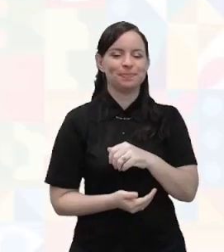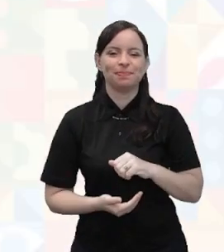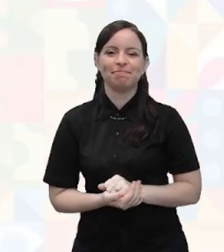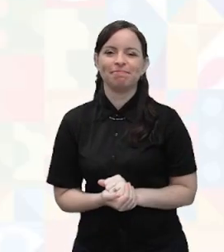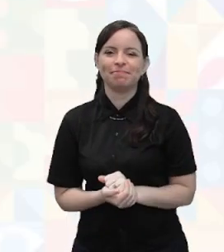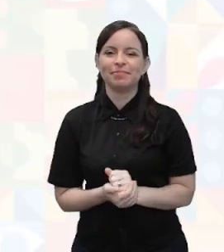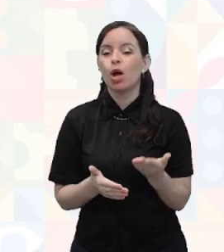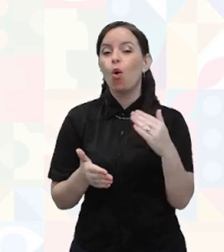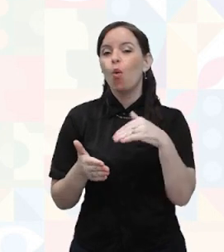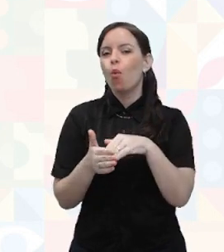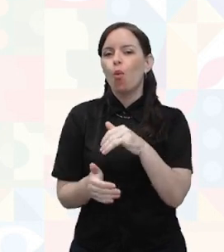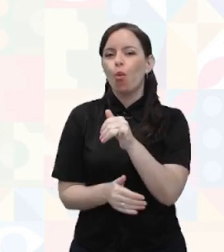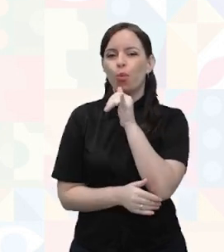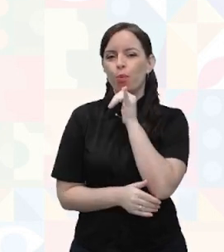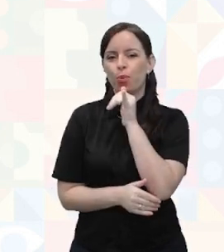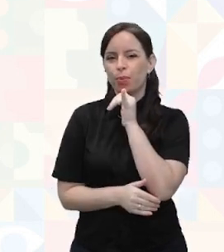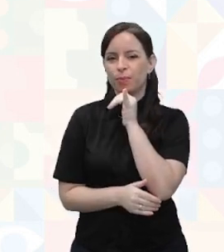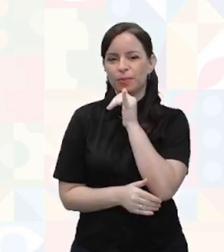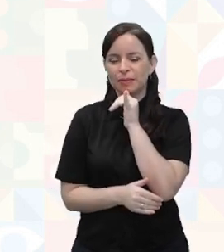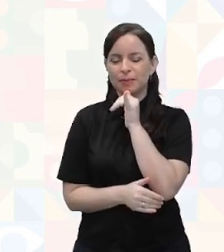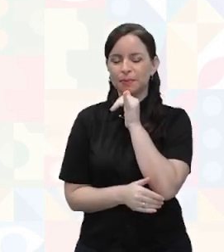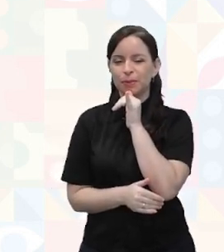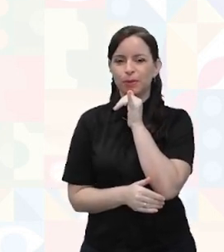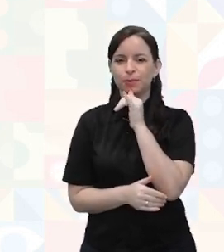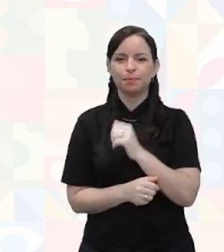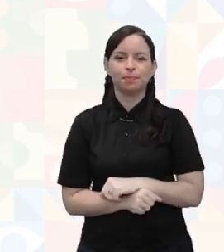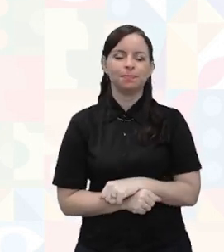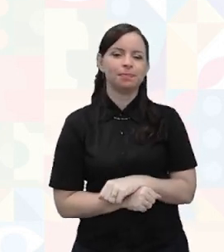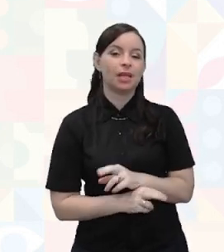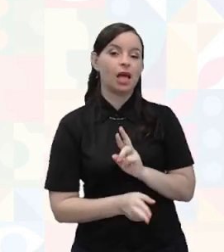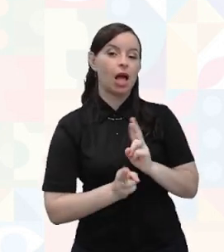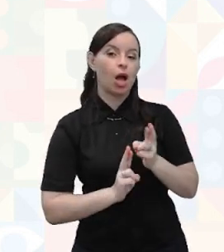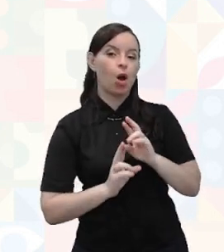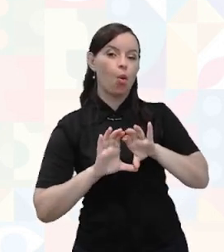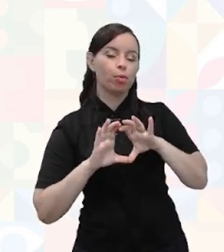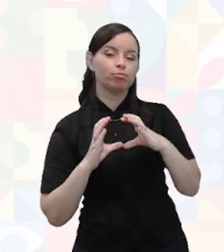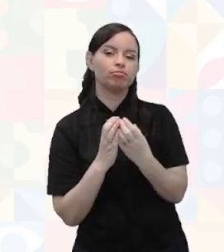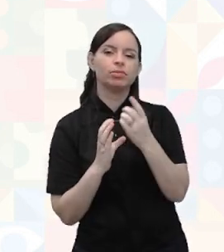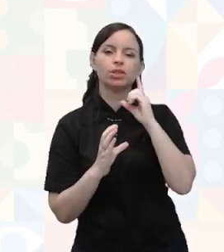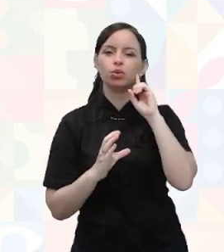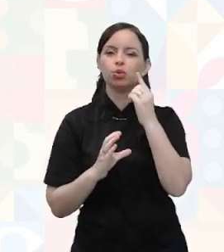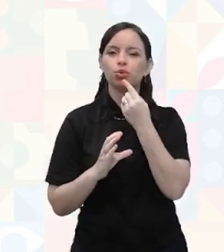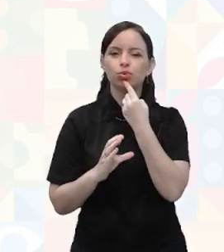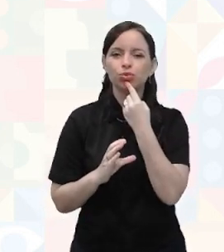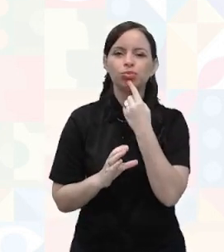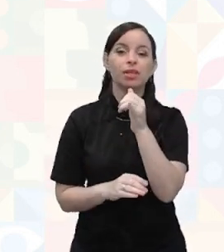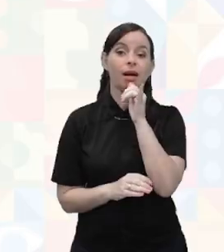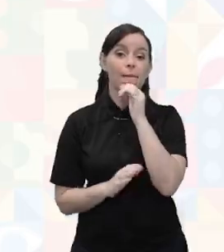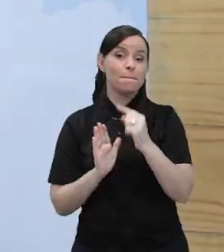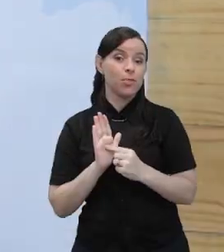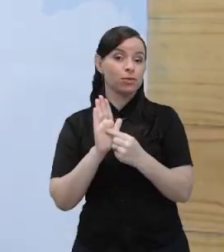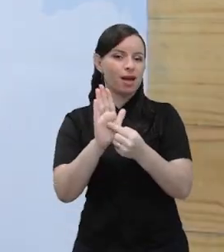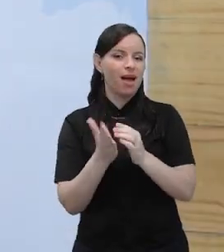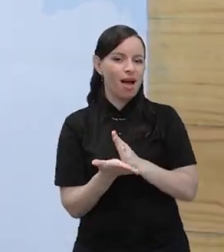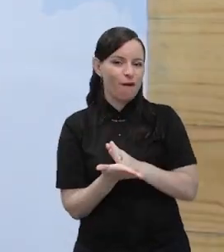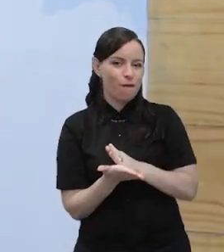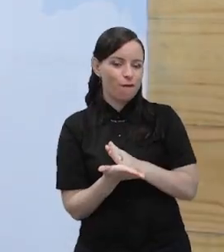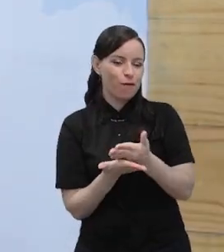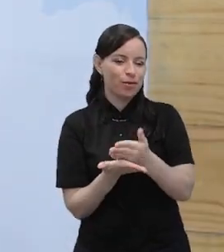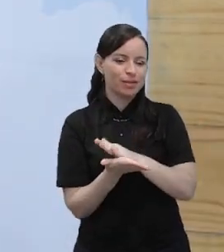último exemplo de comunidades surdas, eu vou citar para você o de fronteiras. Vamos para o sinal?